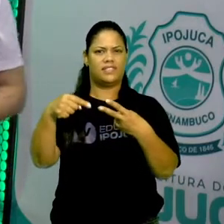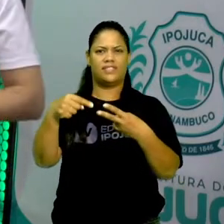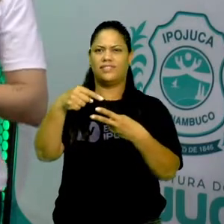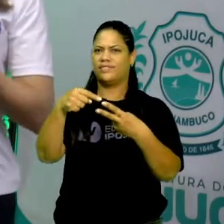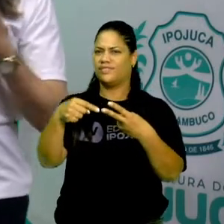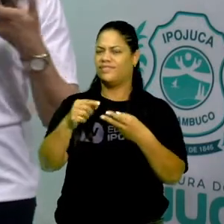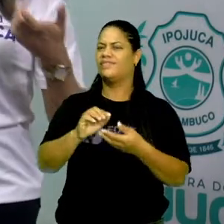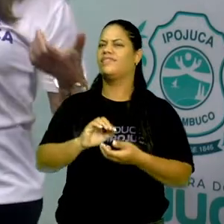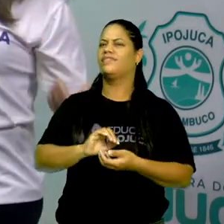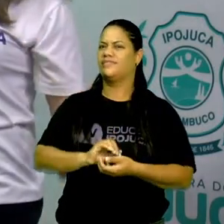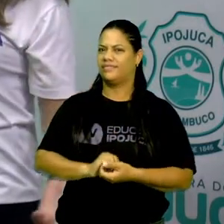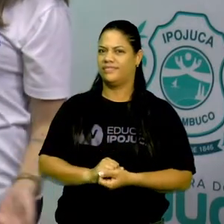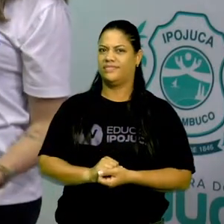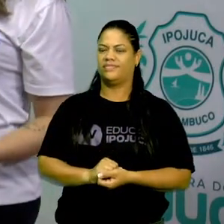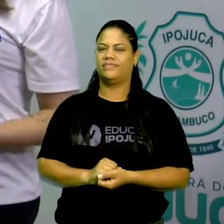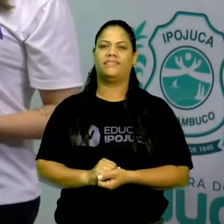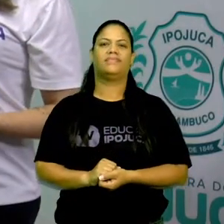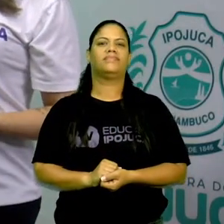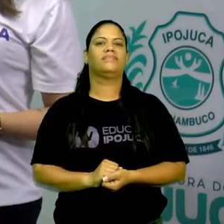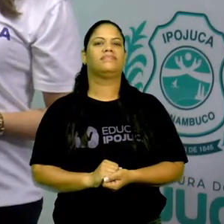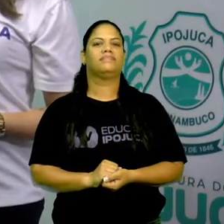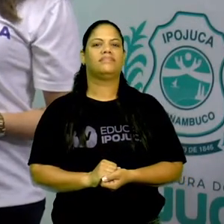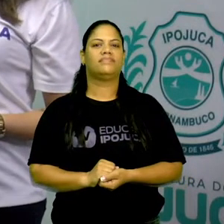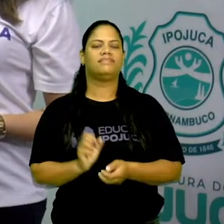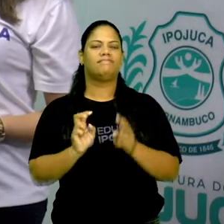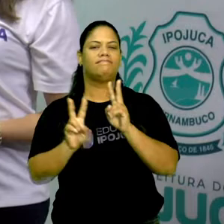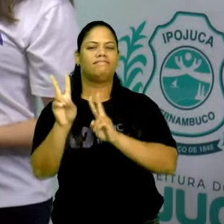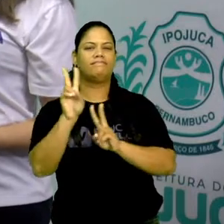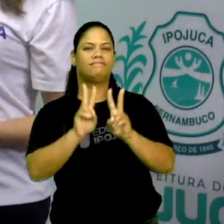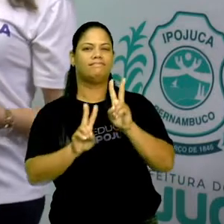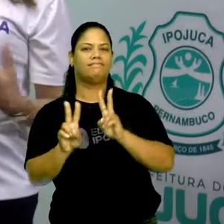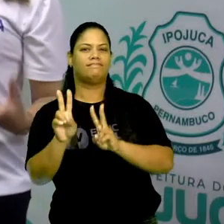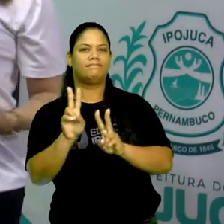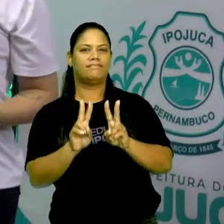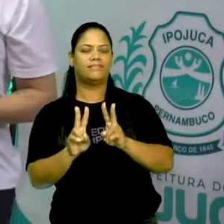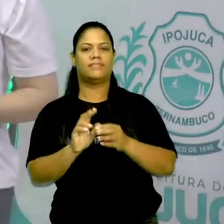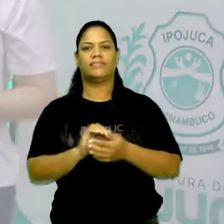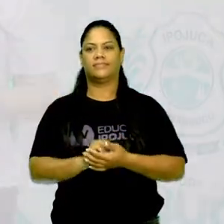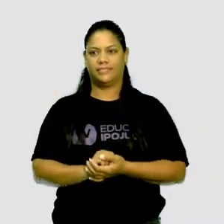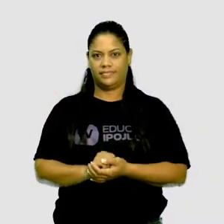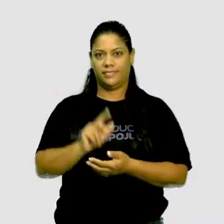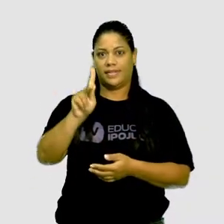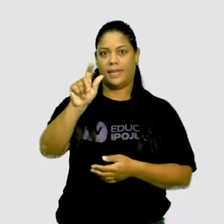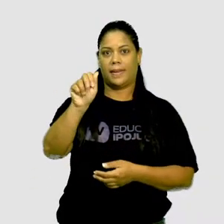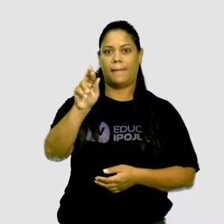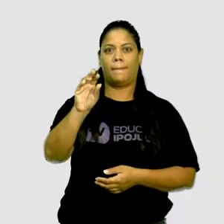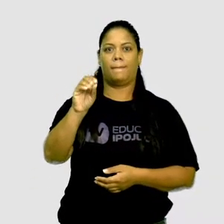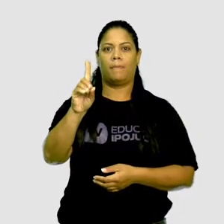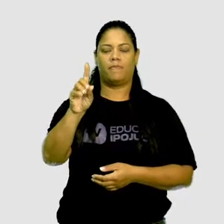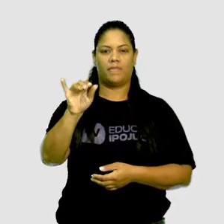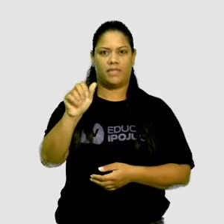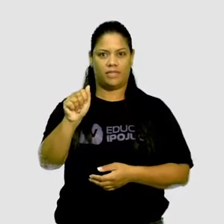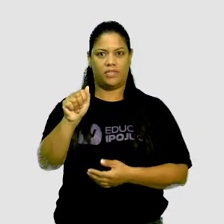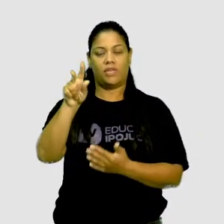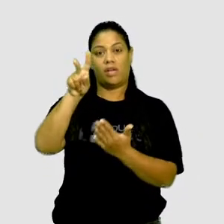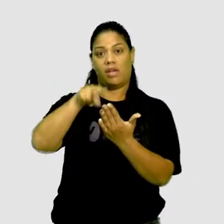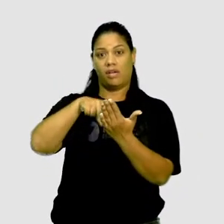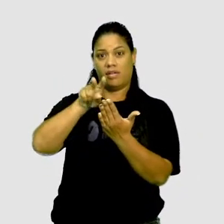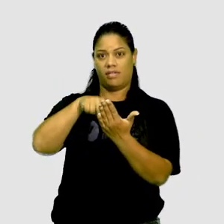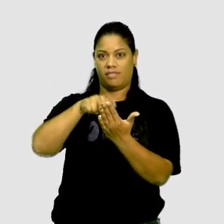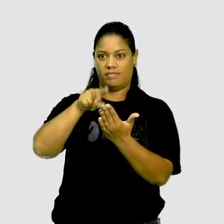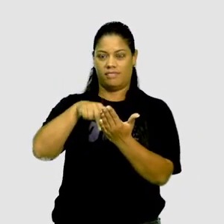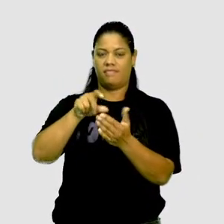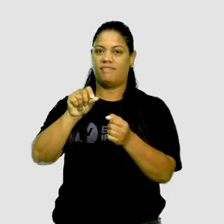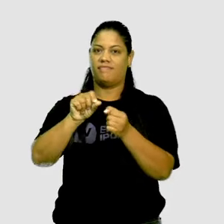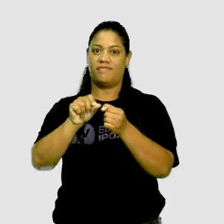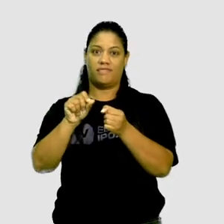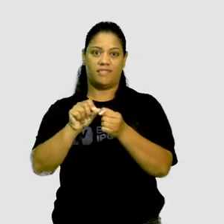entre paráfrase e paródia? Observem só. A paródia é uma releitura cômica, geralmente